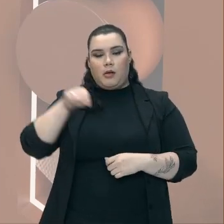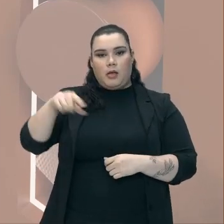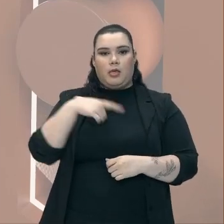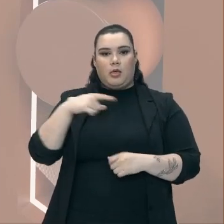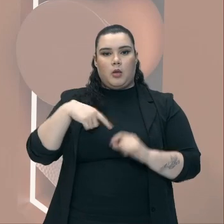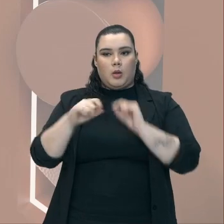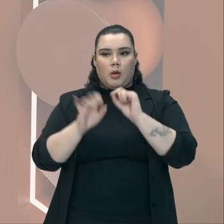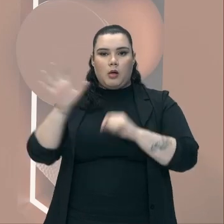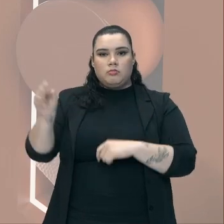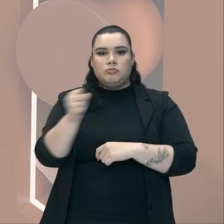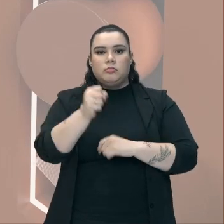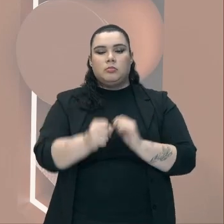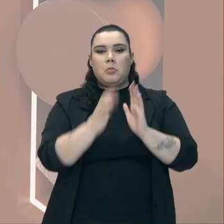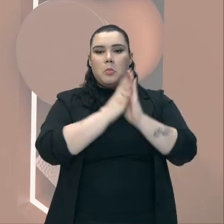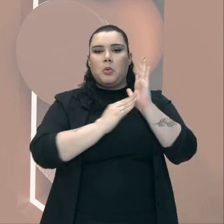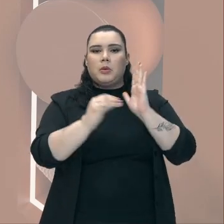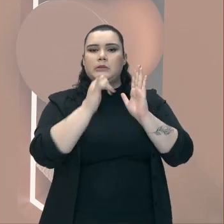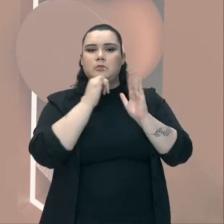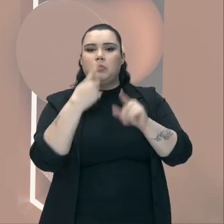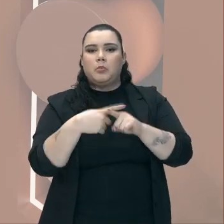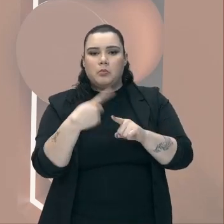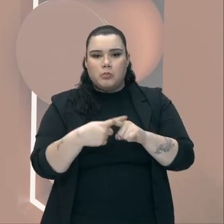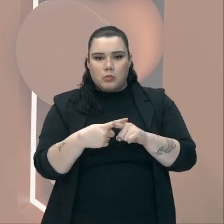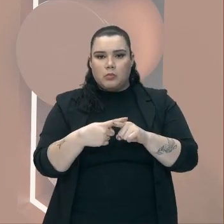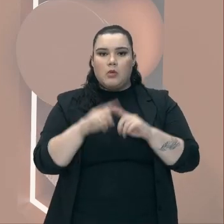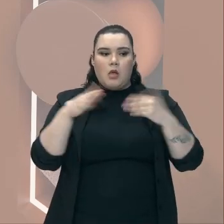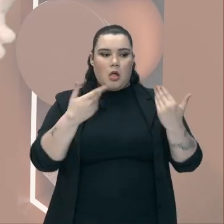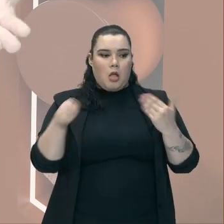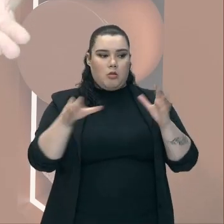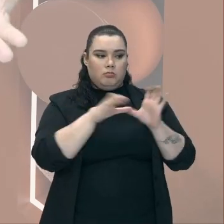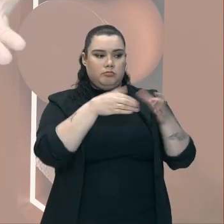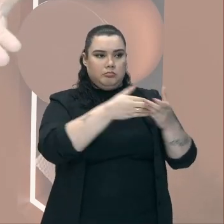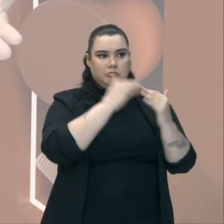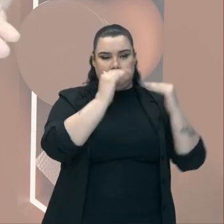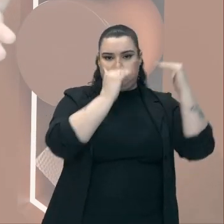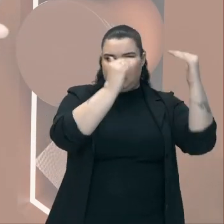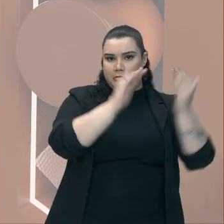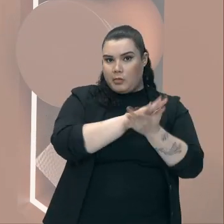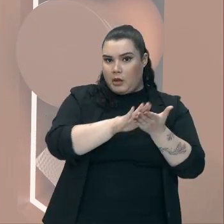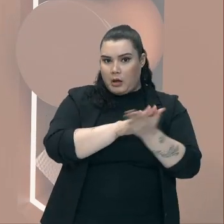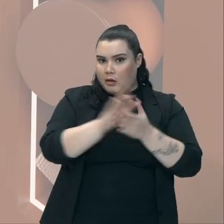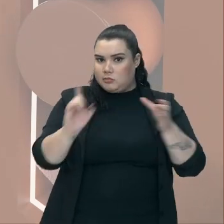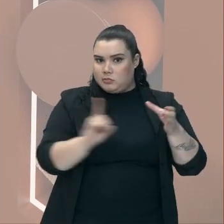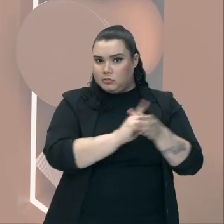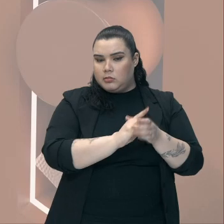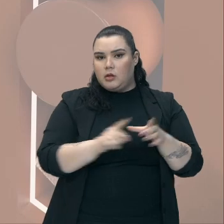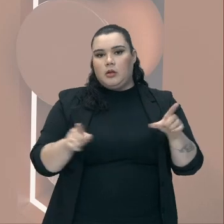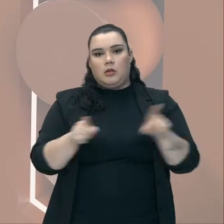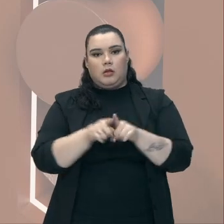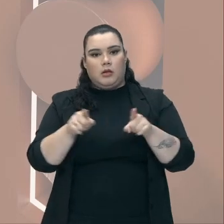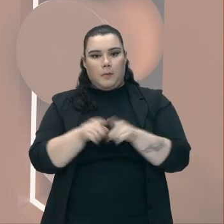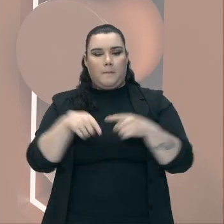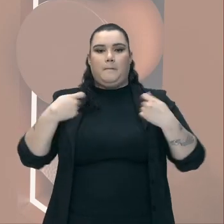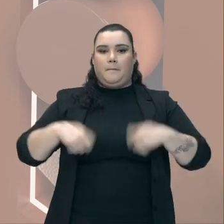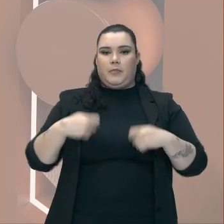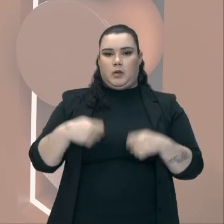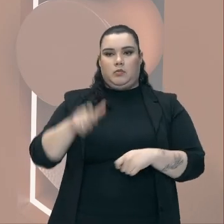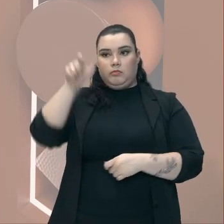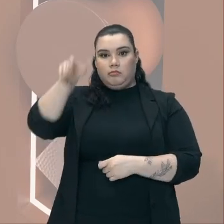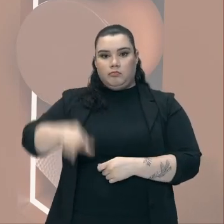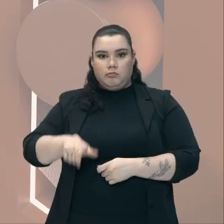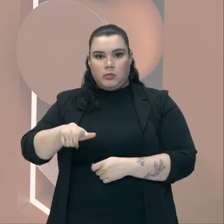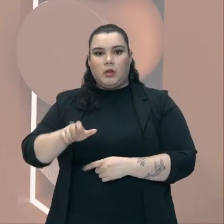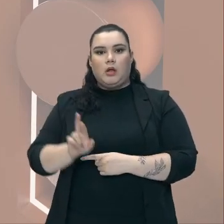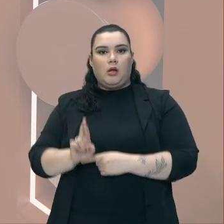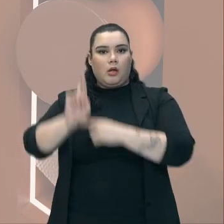Para ser o exemplo Justamente porque Não pertencia A elite colonial E o poder Metropolitano Precisava de alguém Para